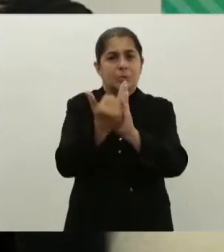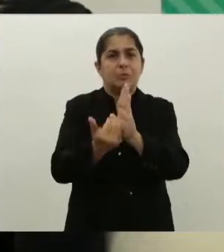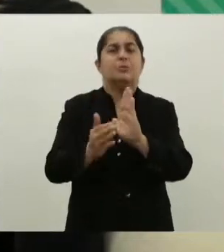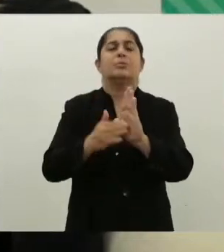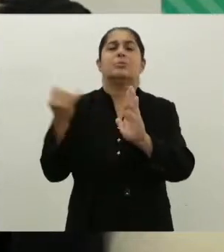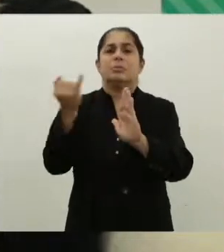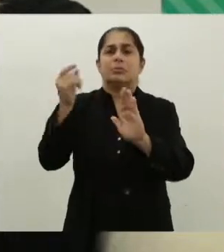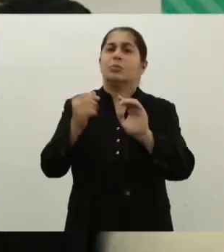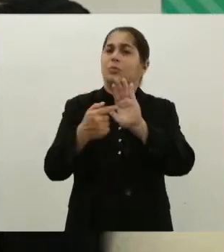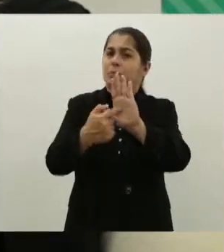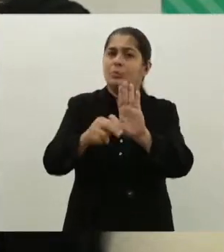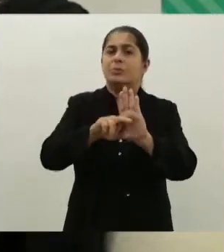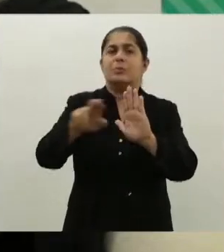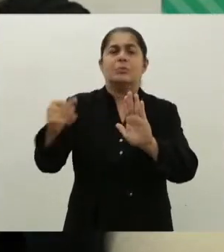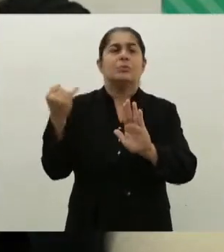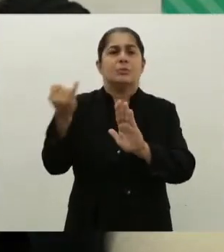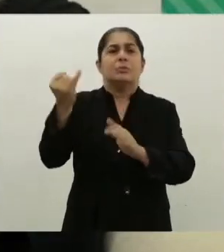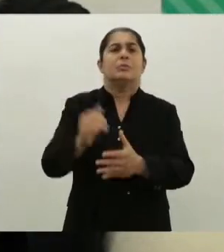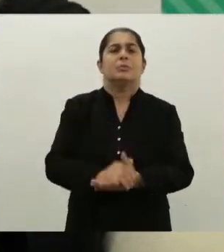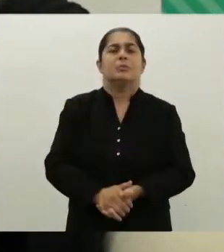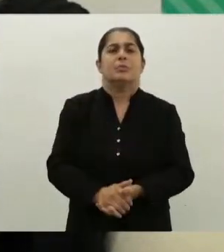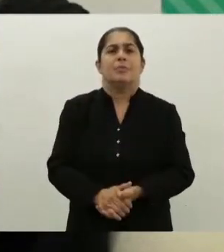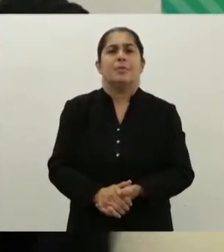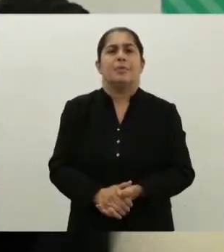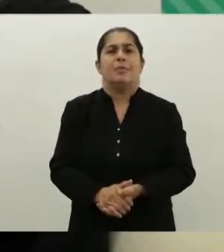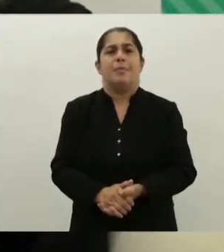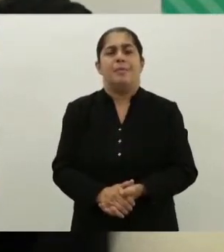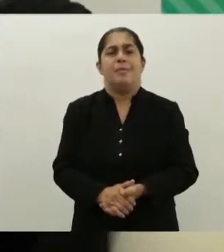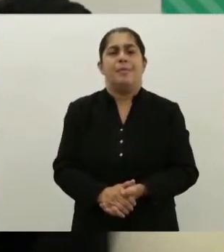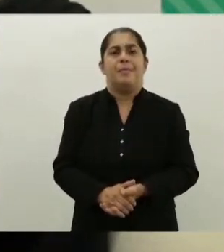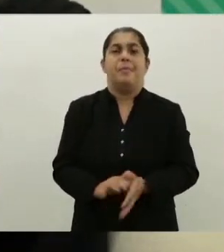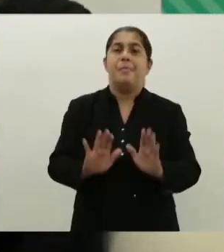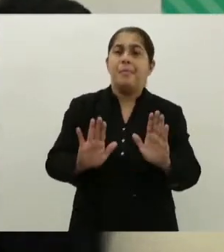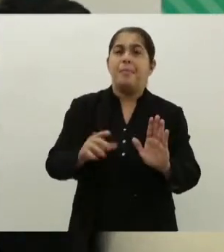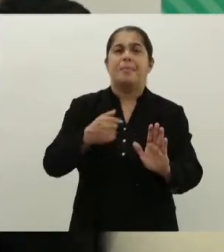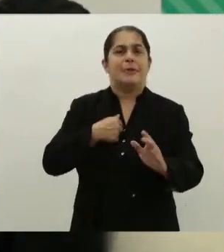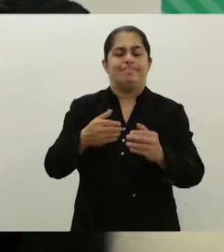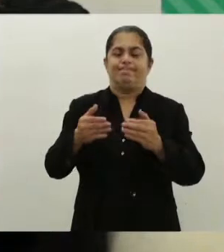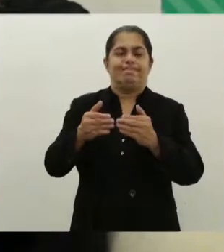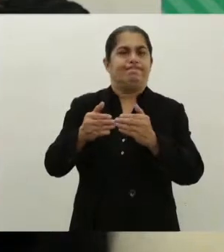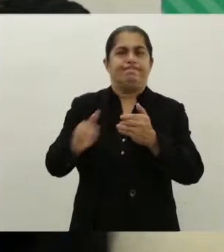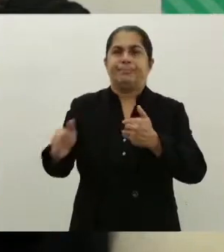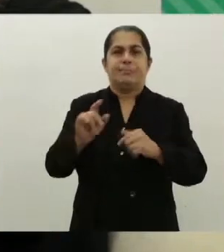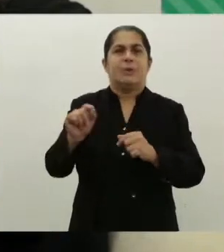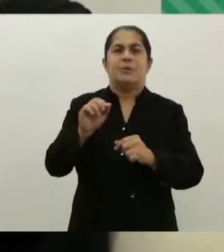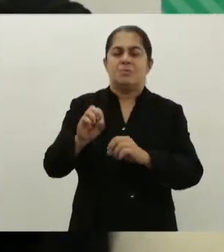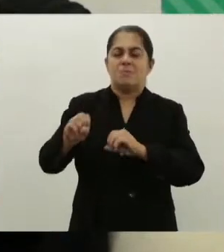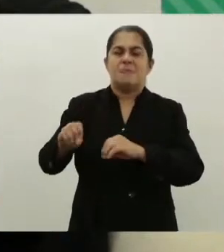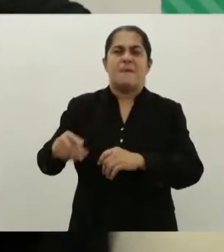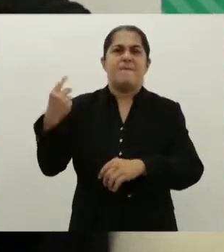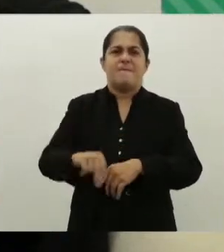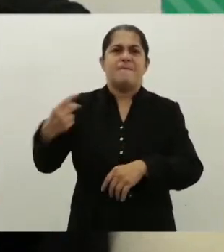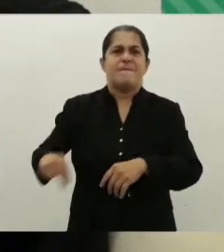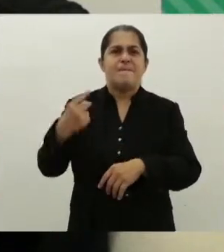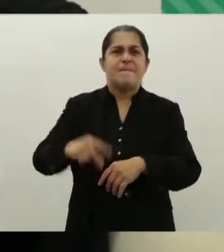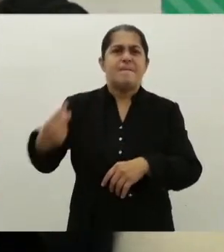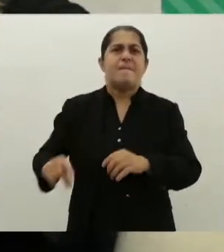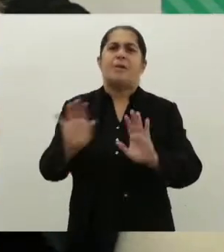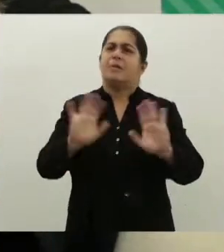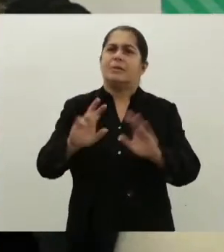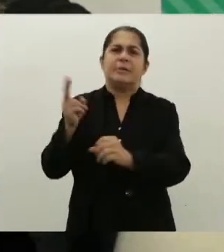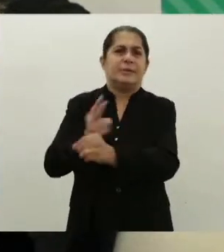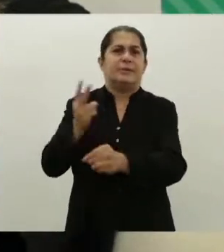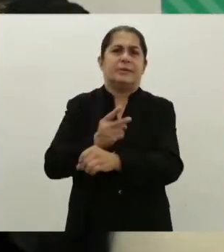importante. Eu destaco como uma das coisas importantíssimas. porque eu também não concordo que a educação deve ser feita